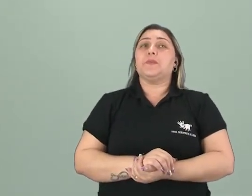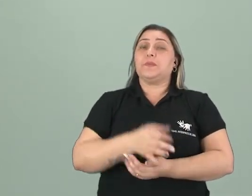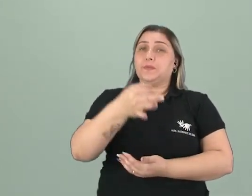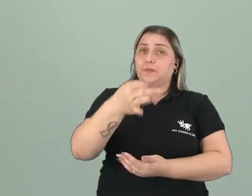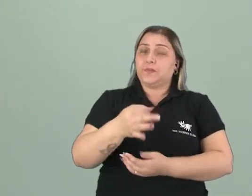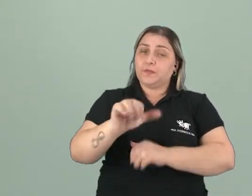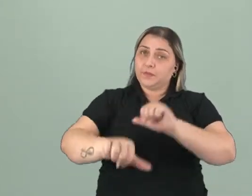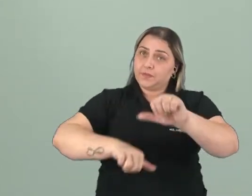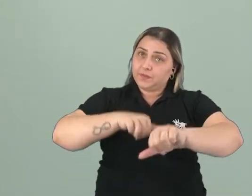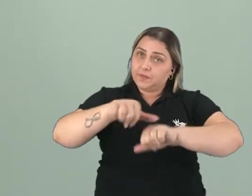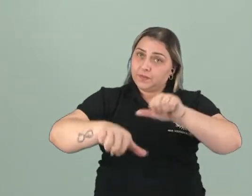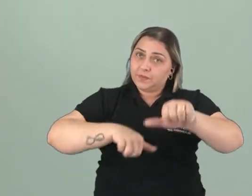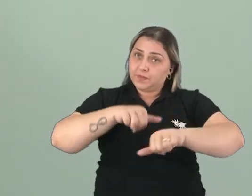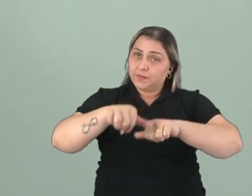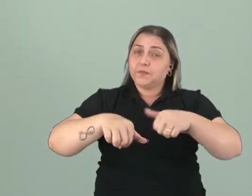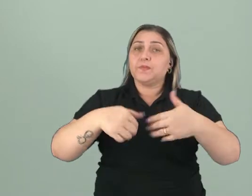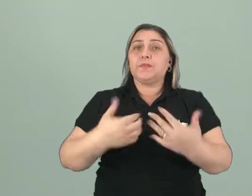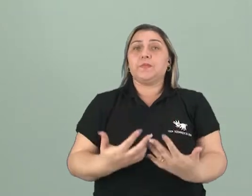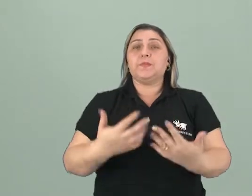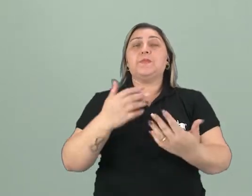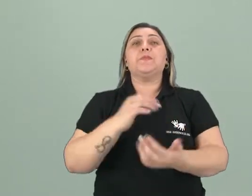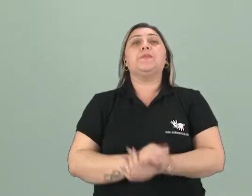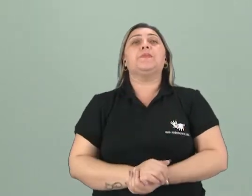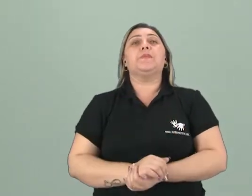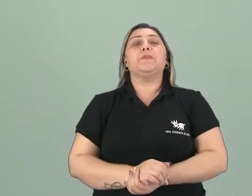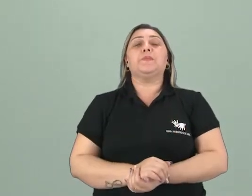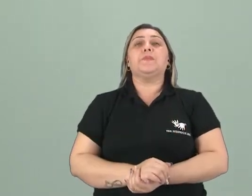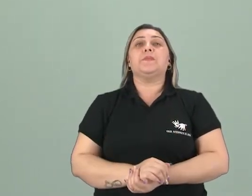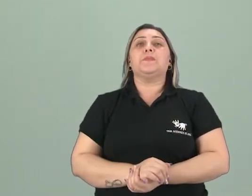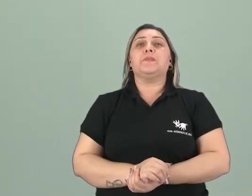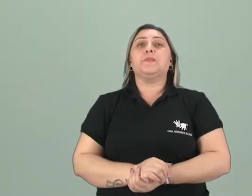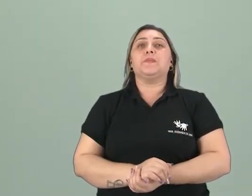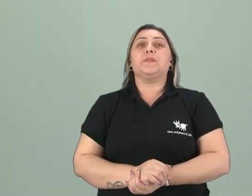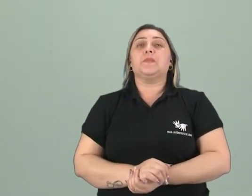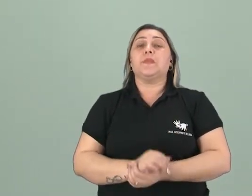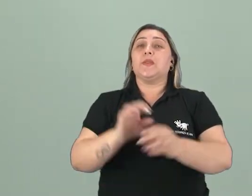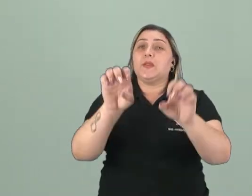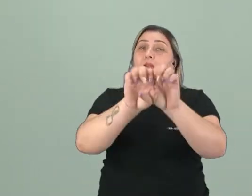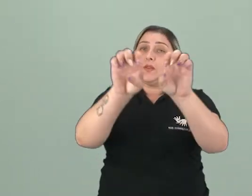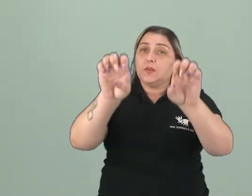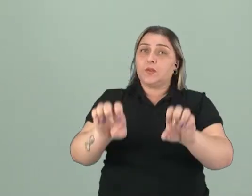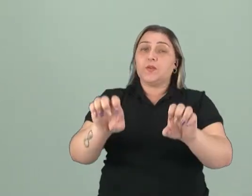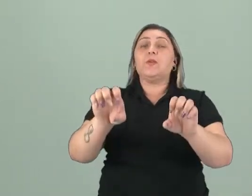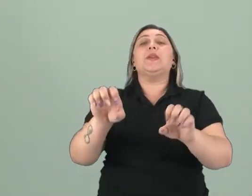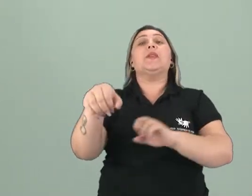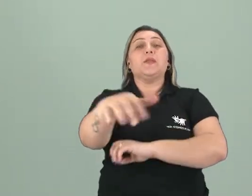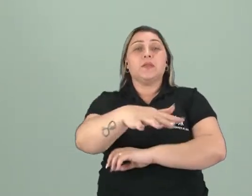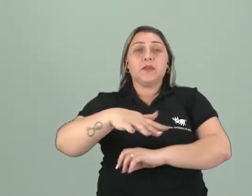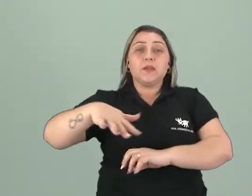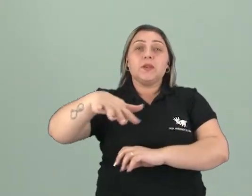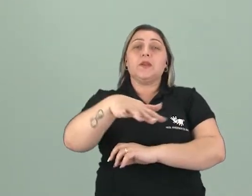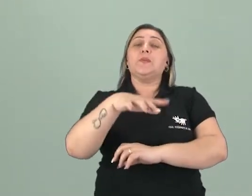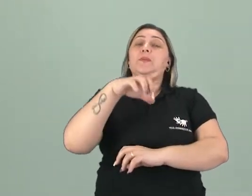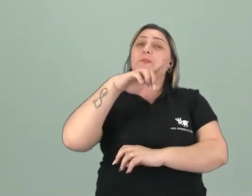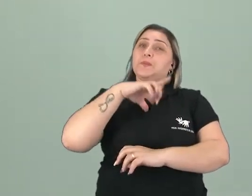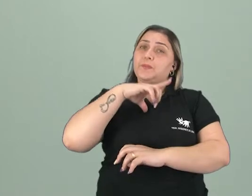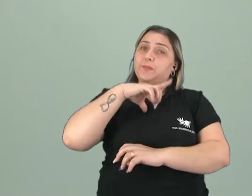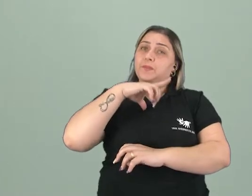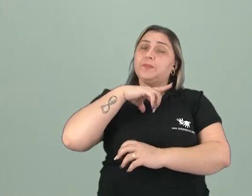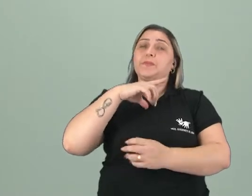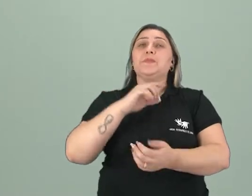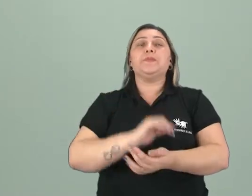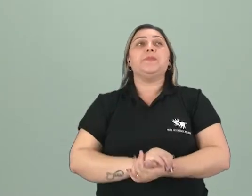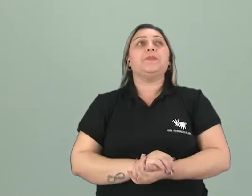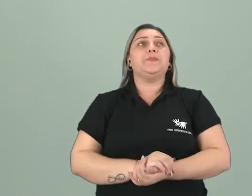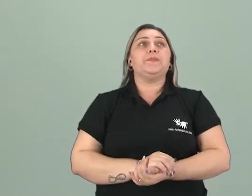certo? É uma mudança, é uma transformação radical em uma das estruturas da sociedade, certo? Que tem muito a ver